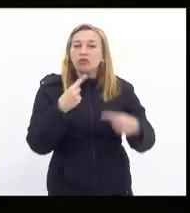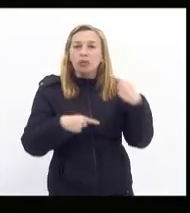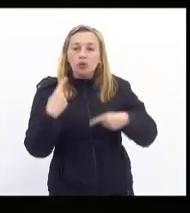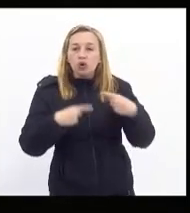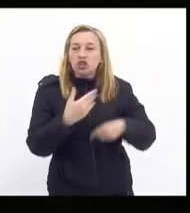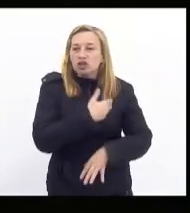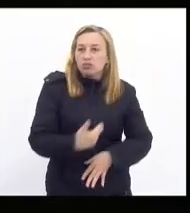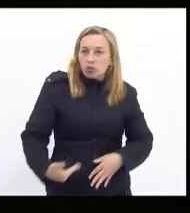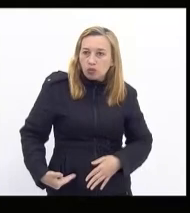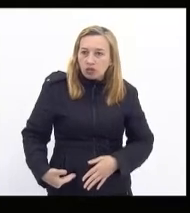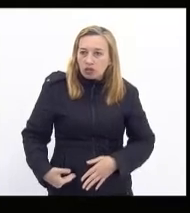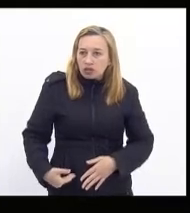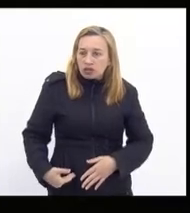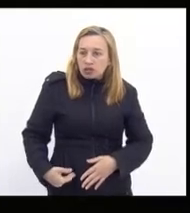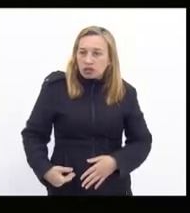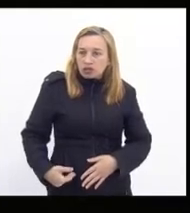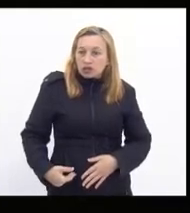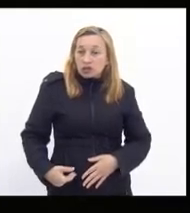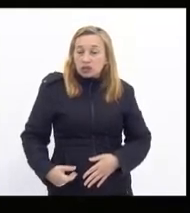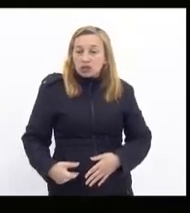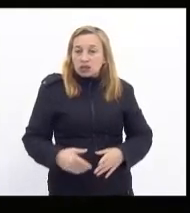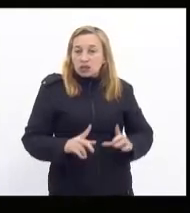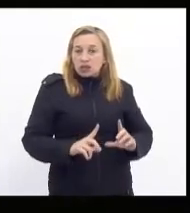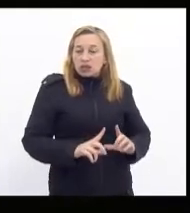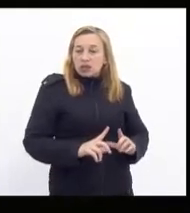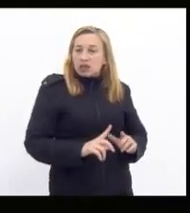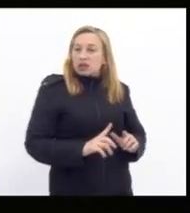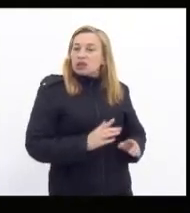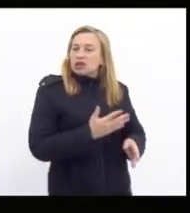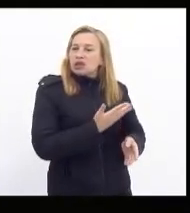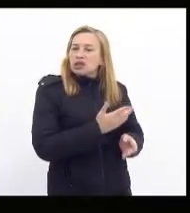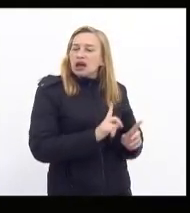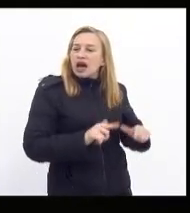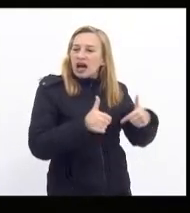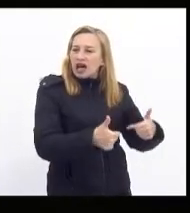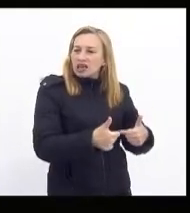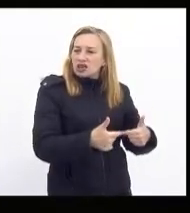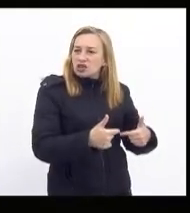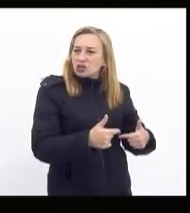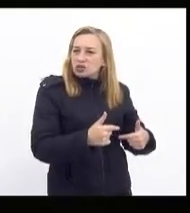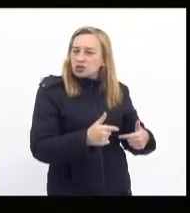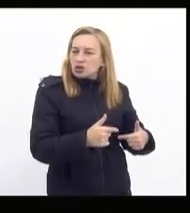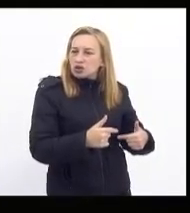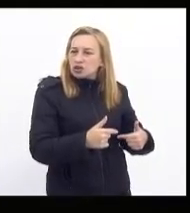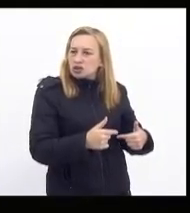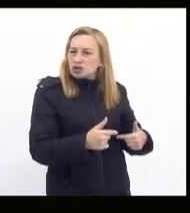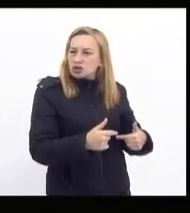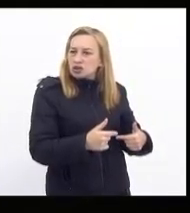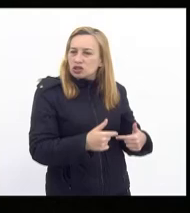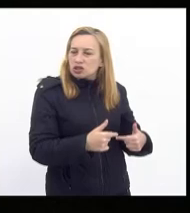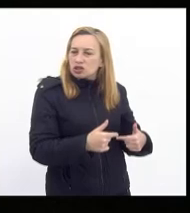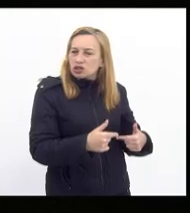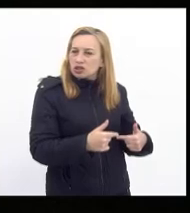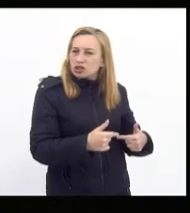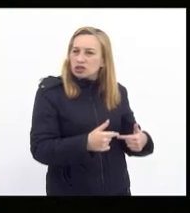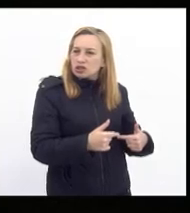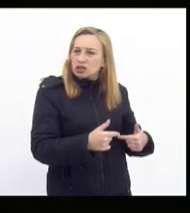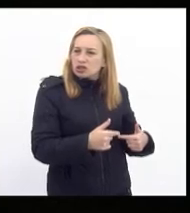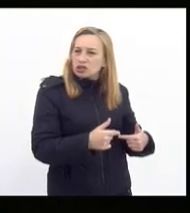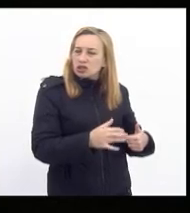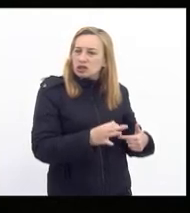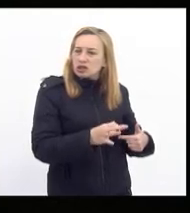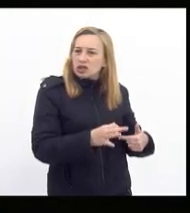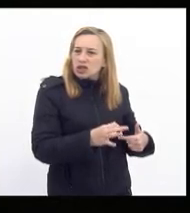pública colocada em prática que o estado parece que nem nem sabe se